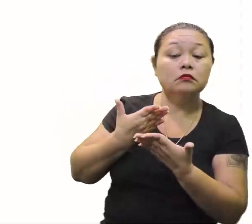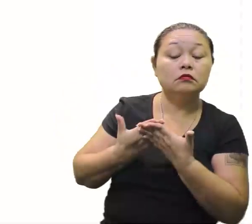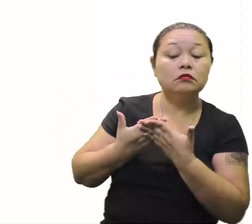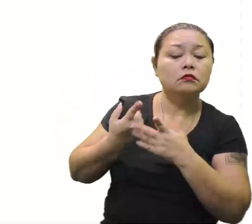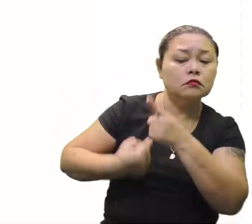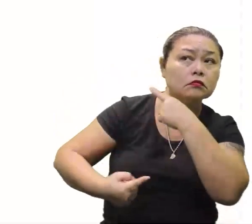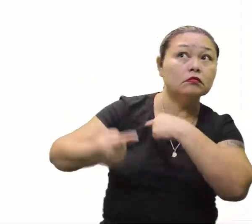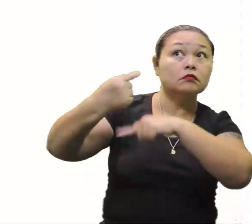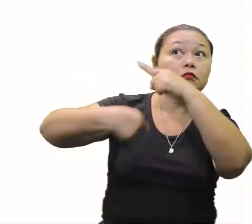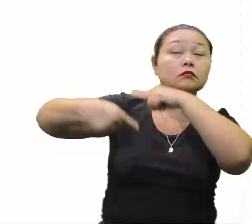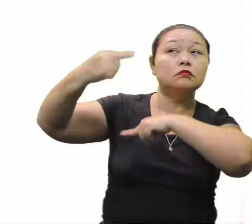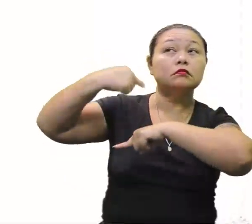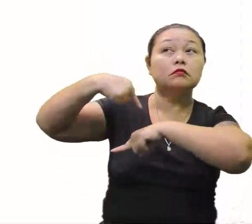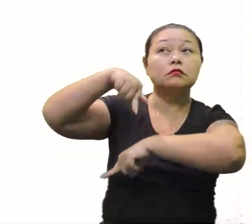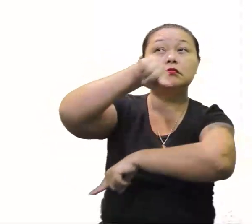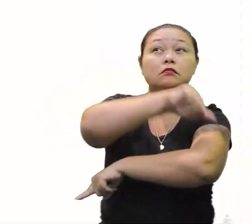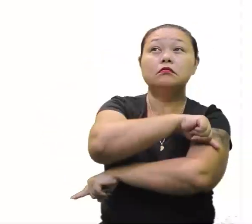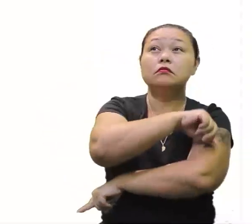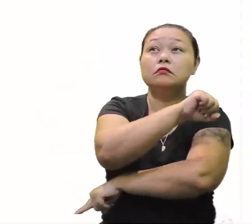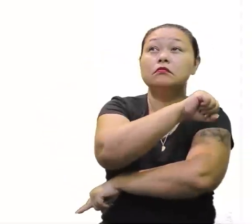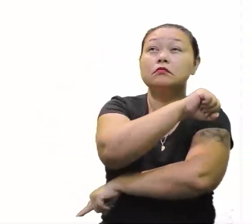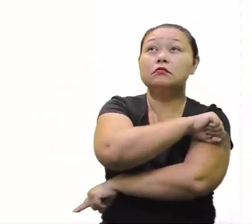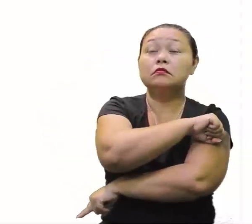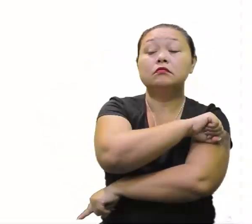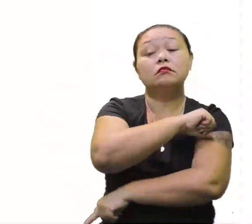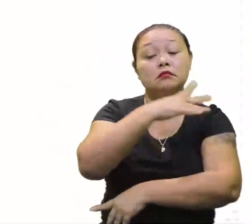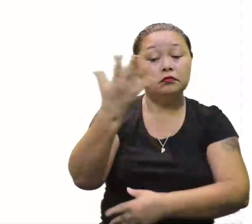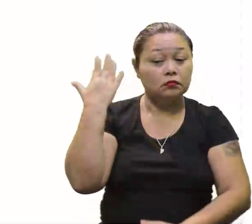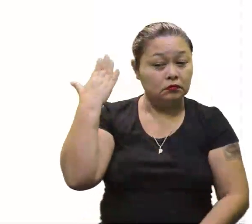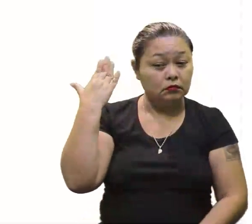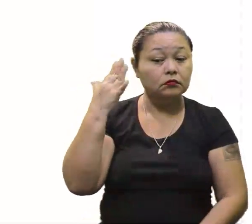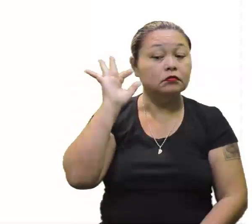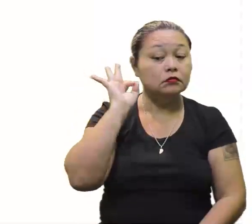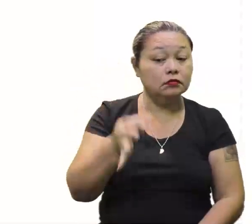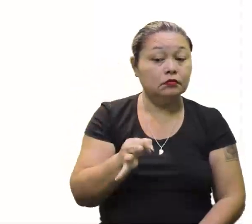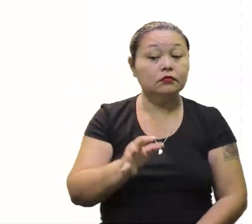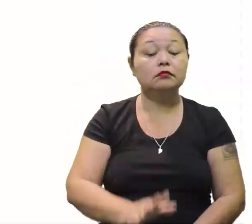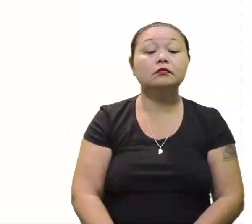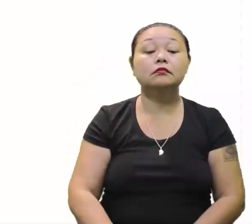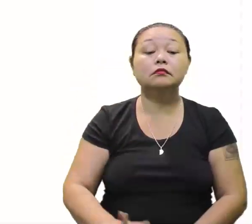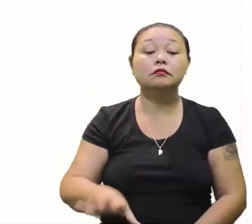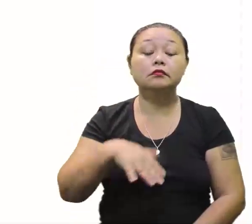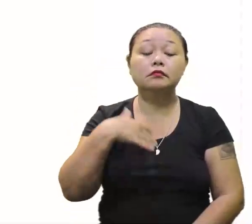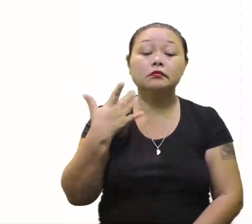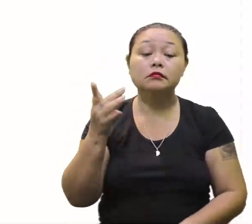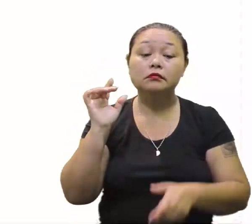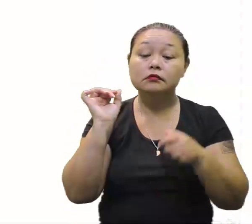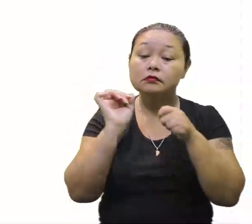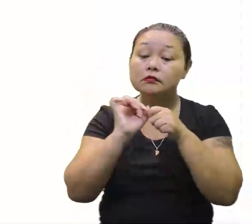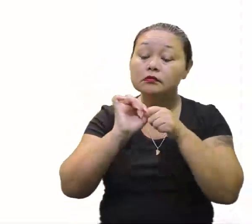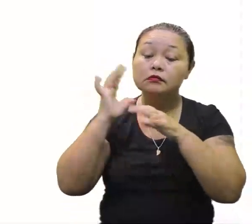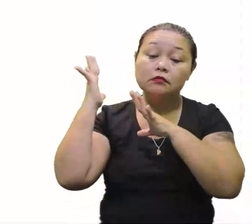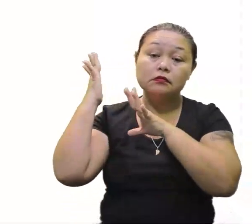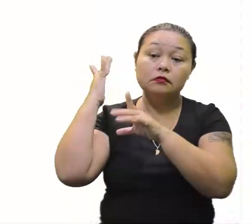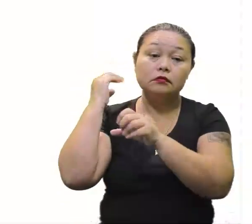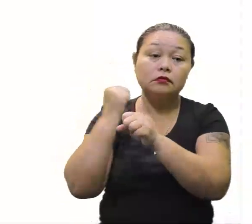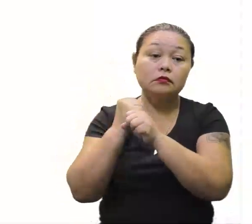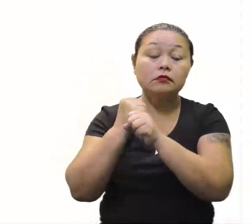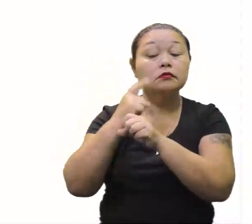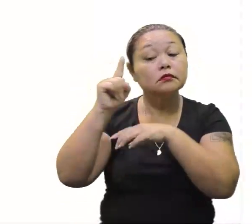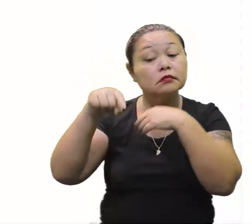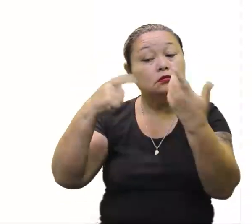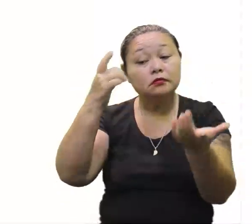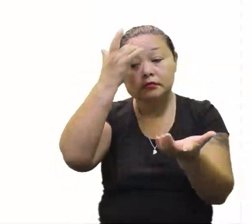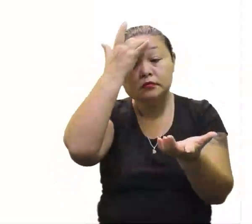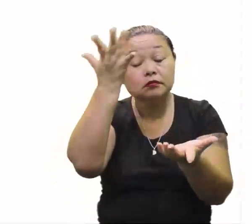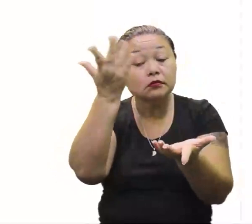lá no sétimo, no oitavo ano. Certinho. E claro, né? Fazendo essa revisão, fica um pouquinho mais fácil